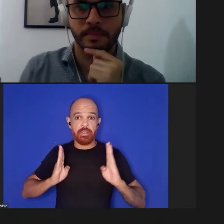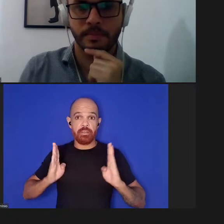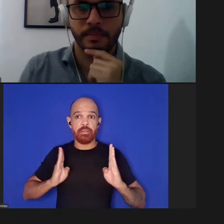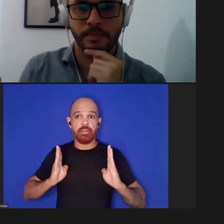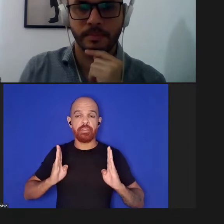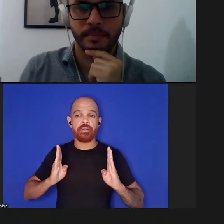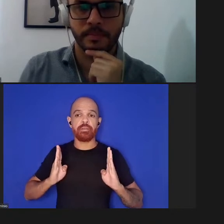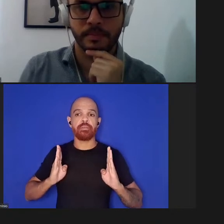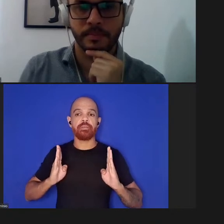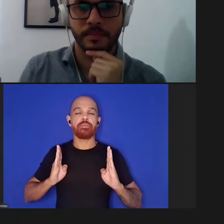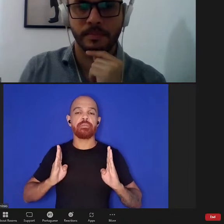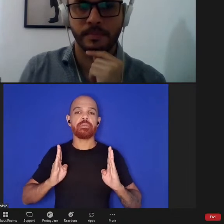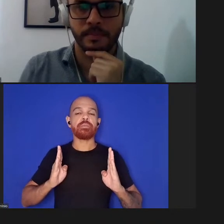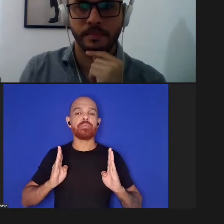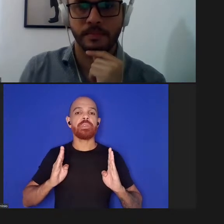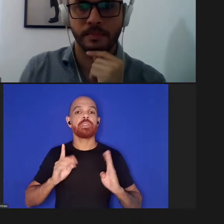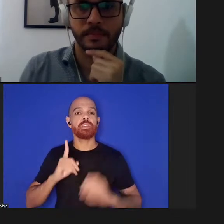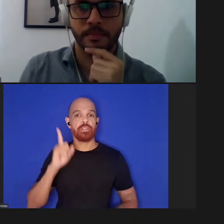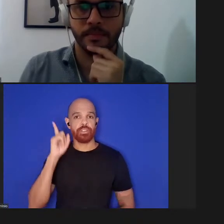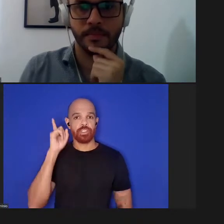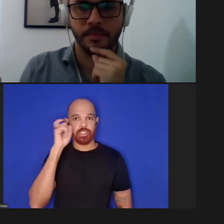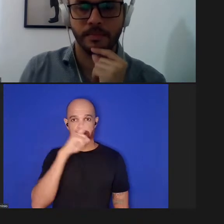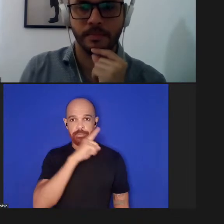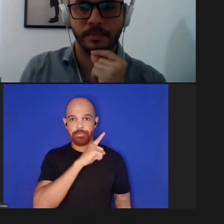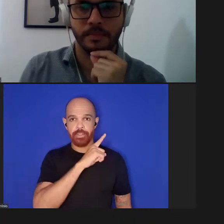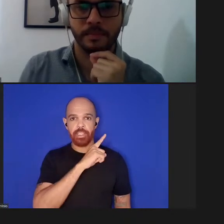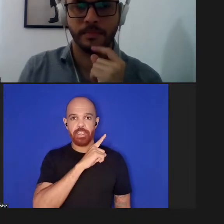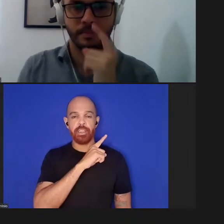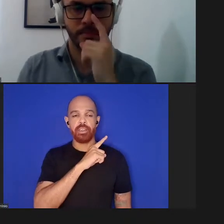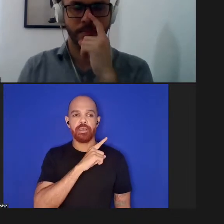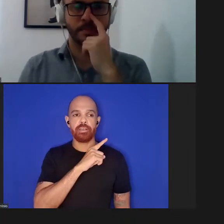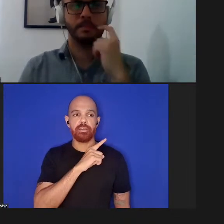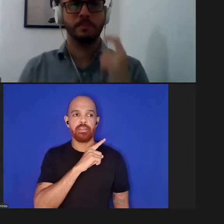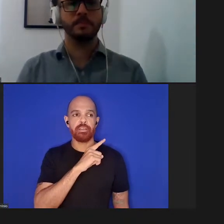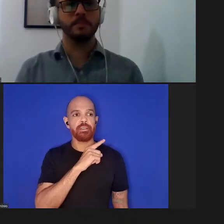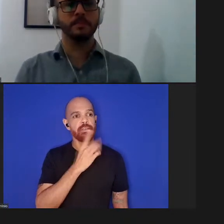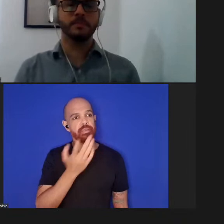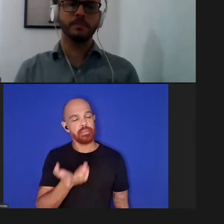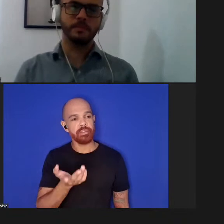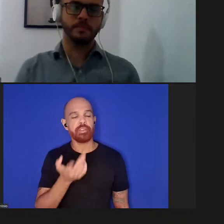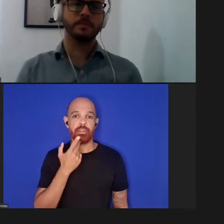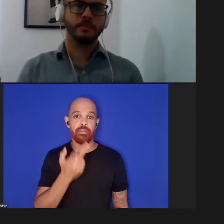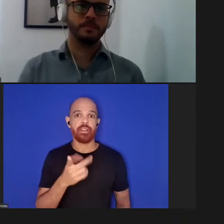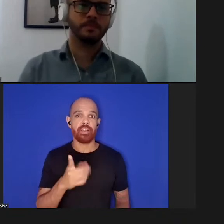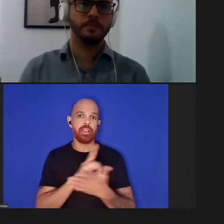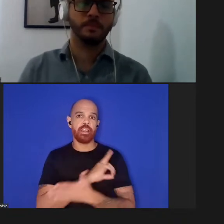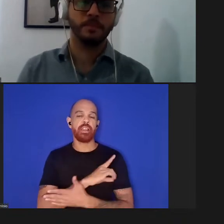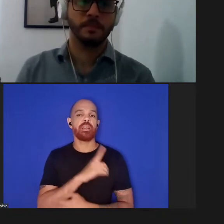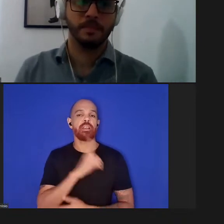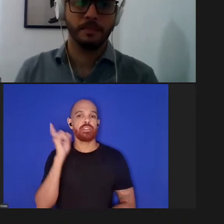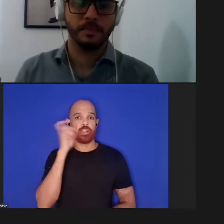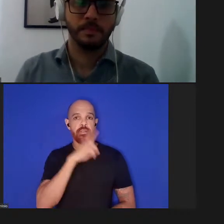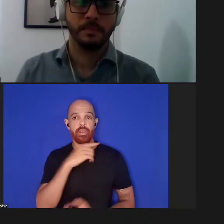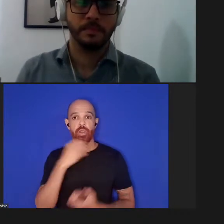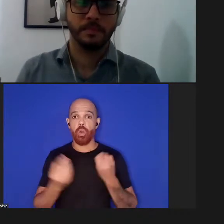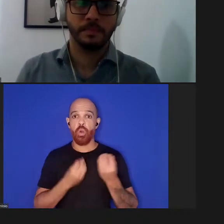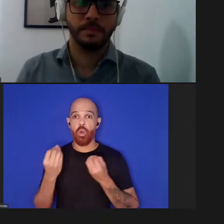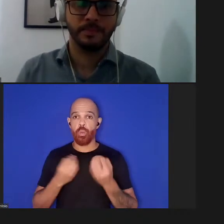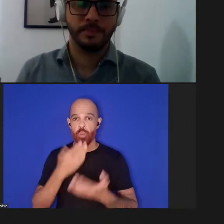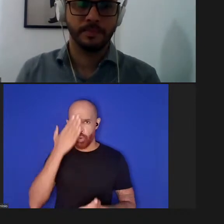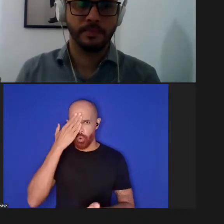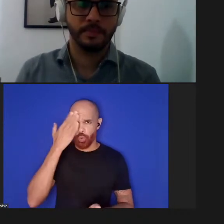é que o desafio eu já mencionei grandes partes dos desafios e o quão confiável